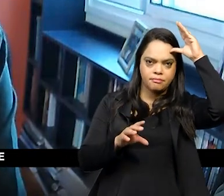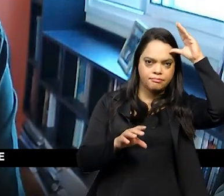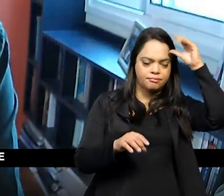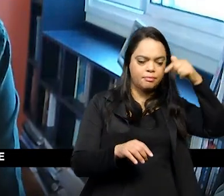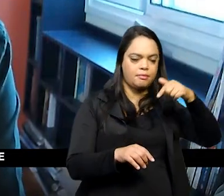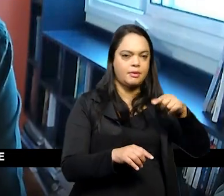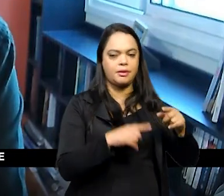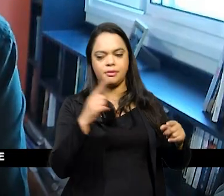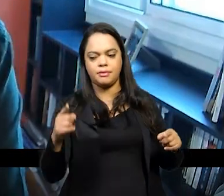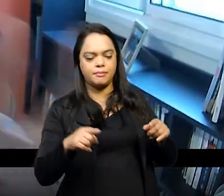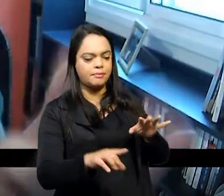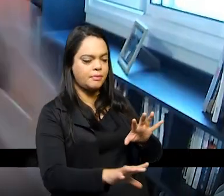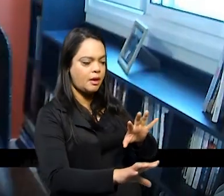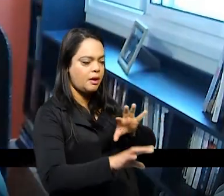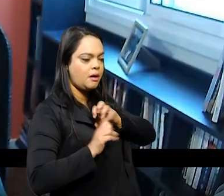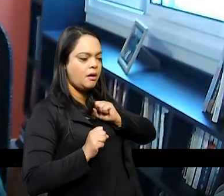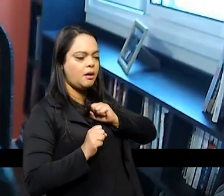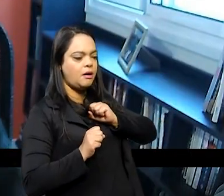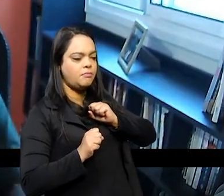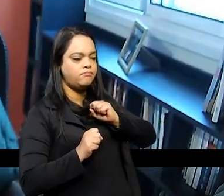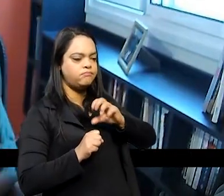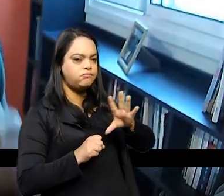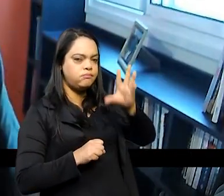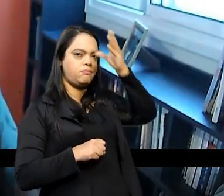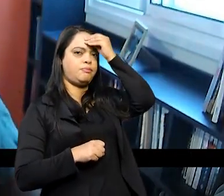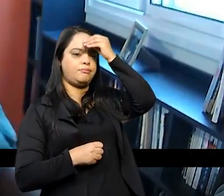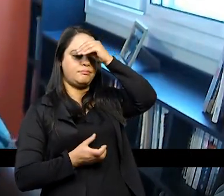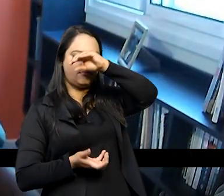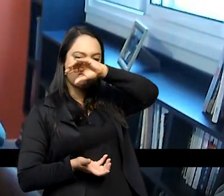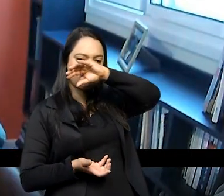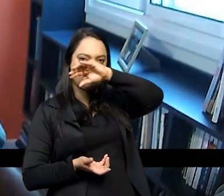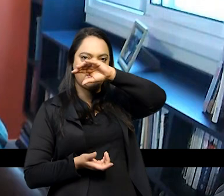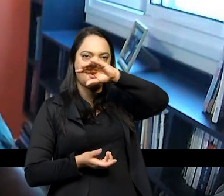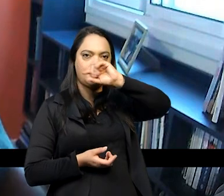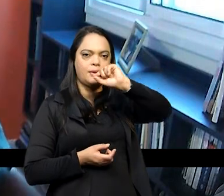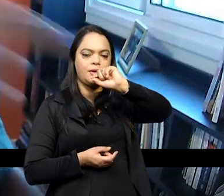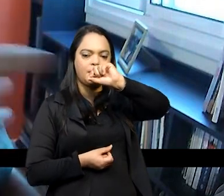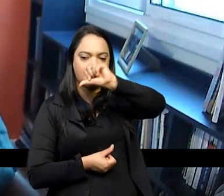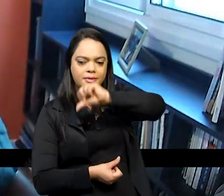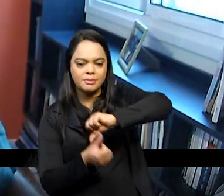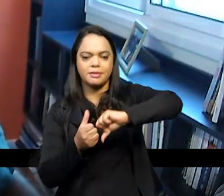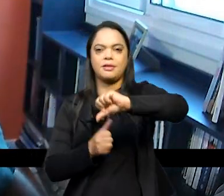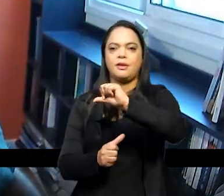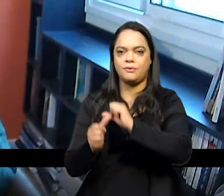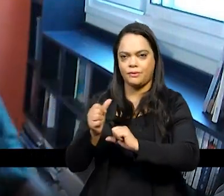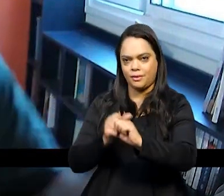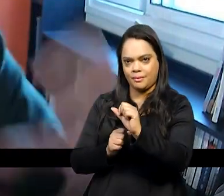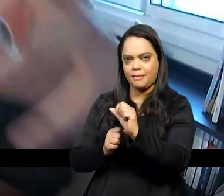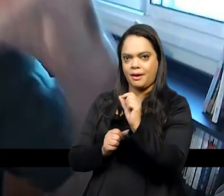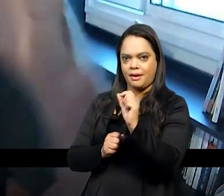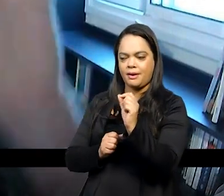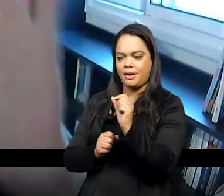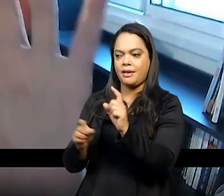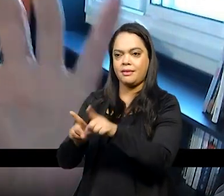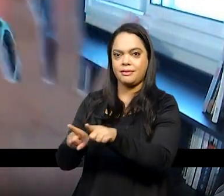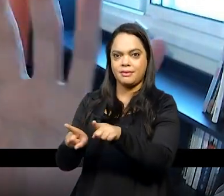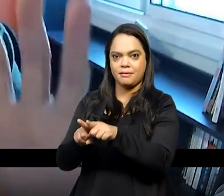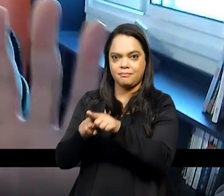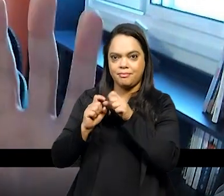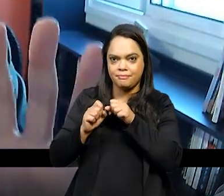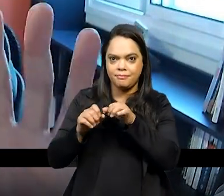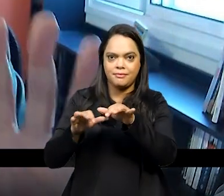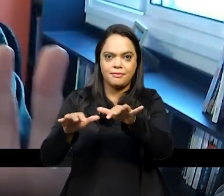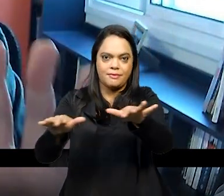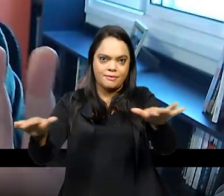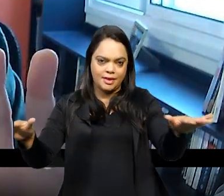realidade social que também produz conhecimento e o produtor de conhecimento também intervém na realidade social mas são ênfases